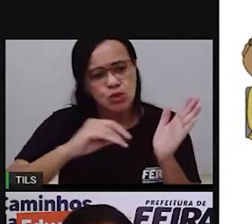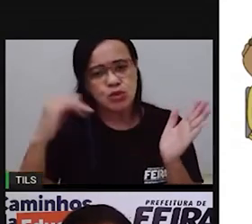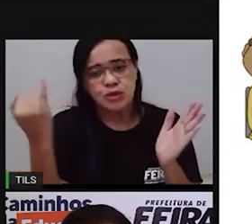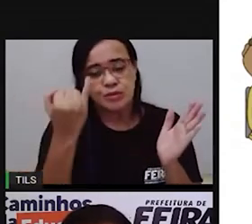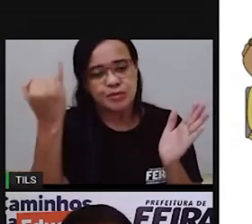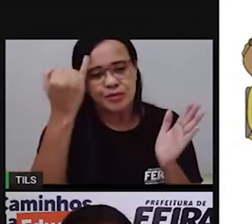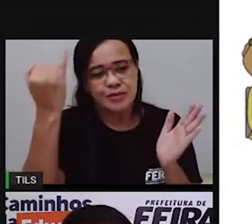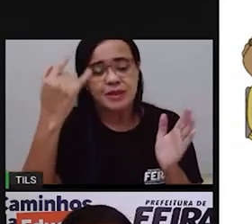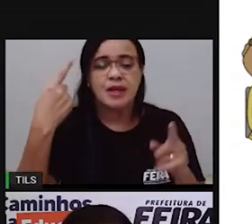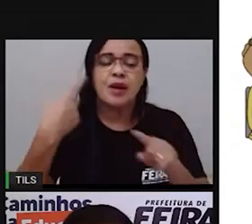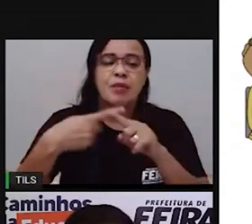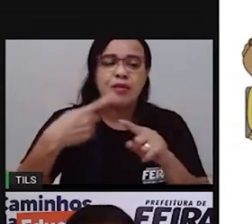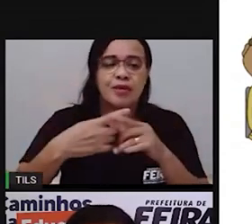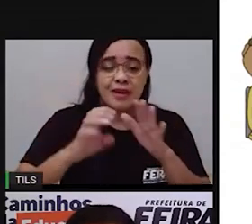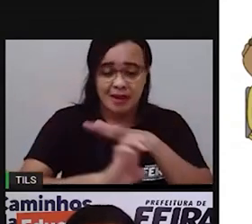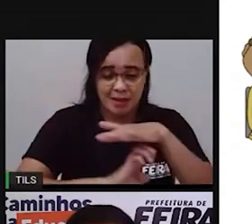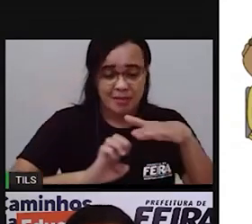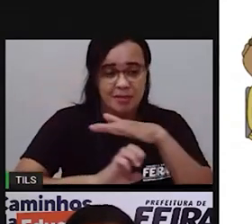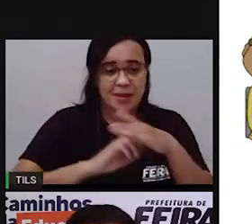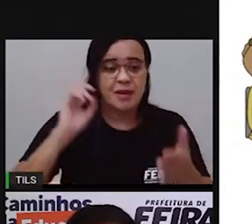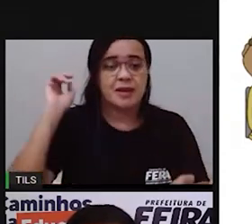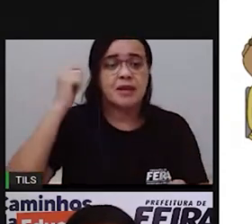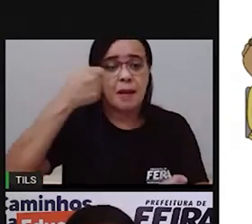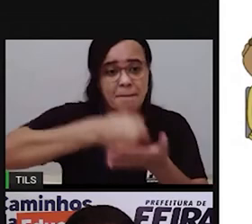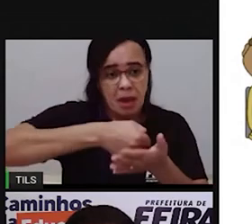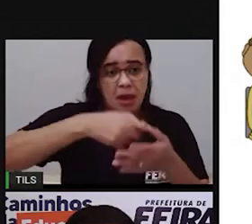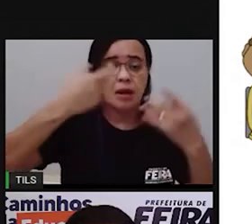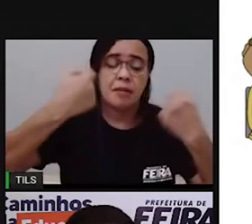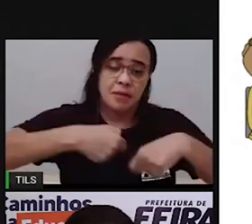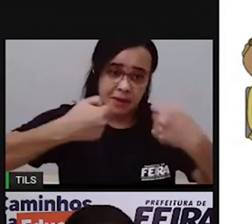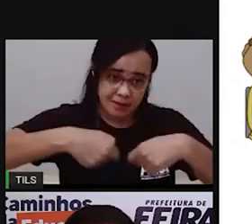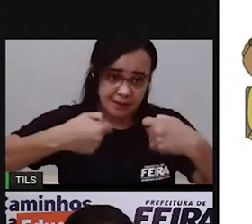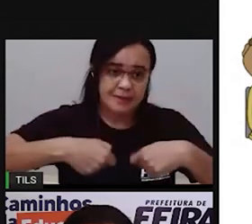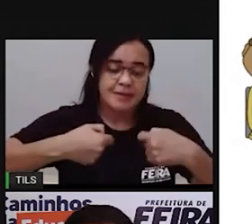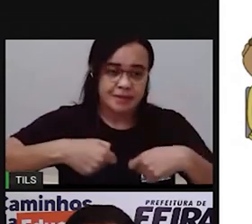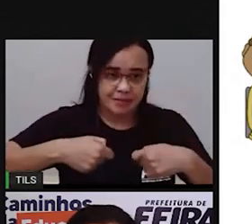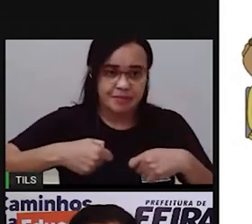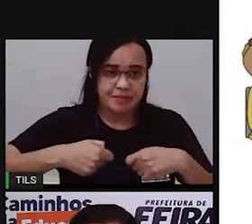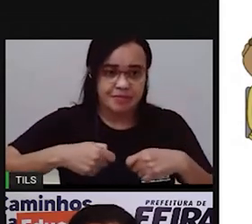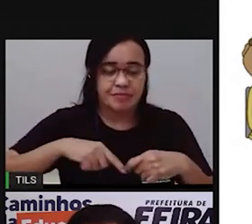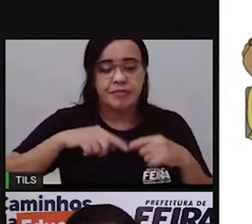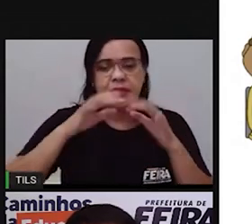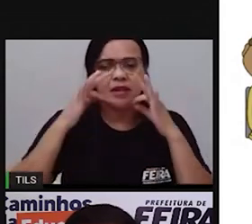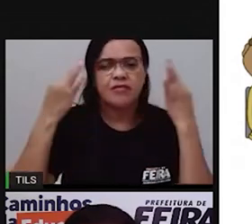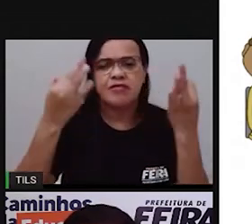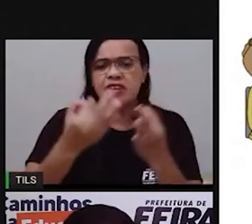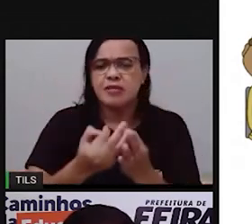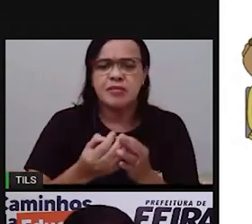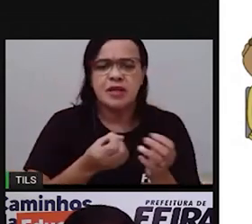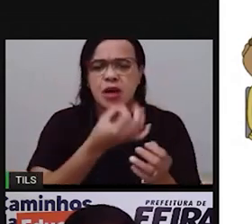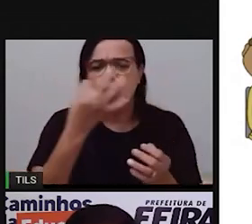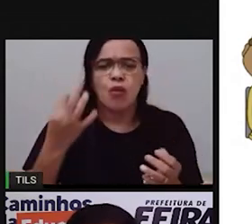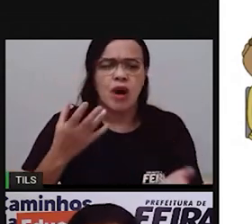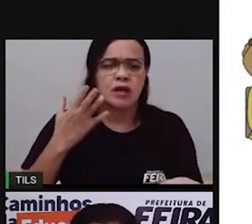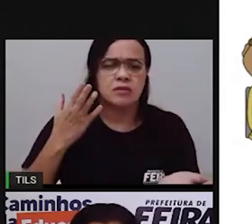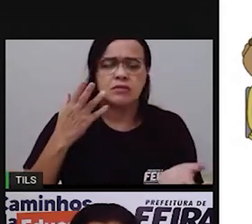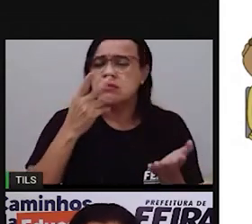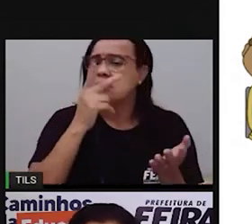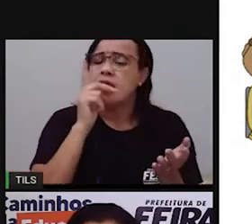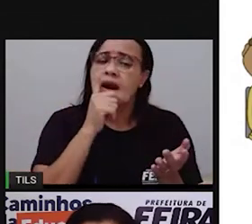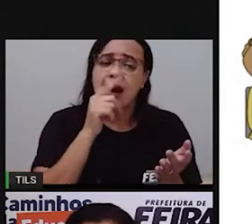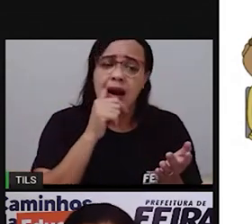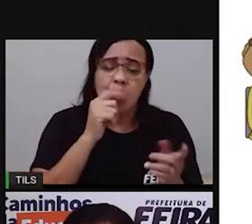o consumo nem em litros e metros cúbicos que aquela família consumiu naquele mês